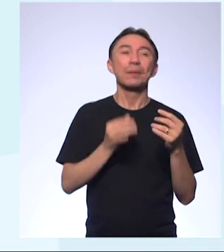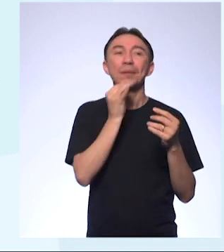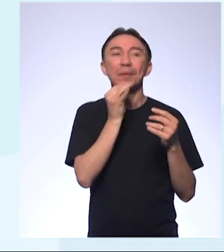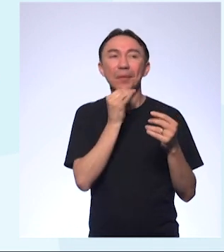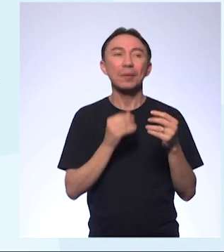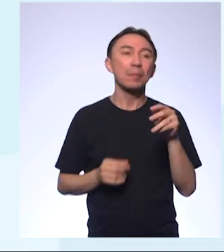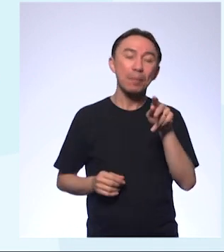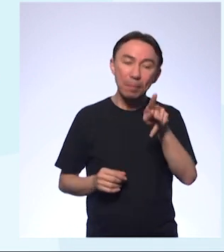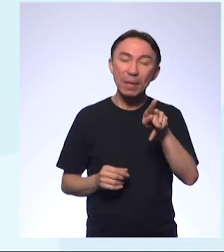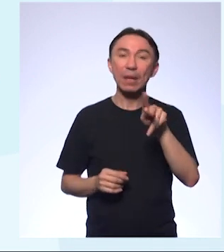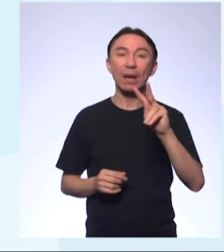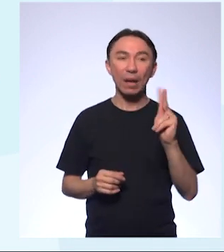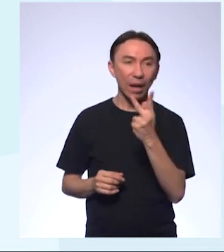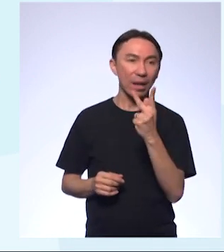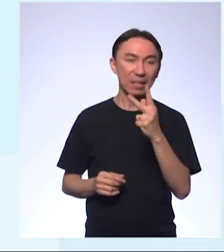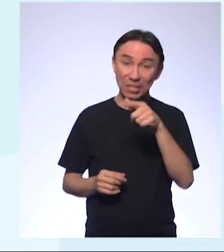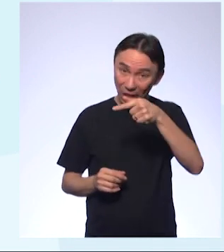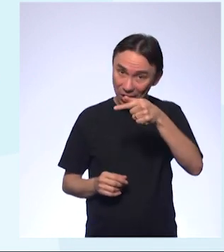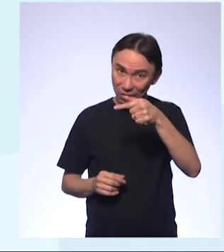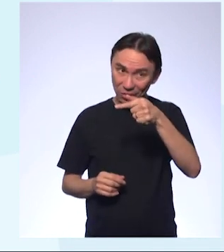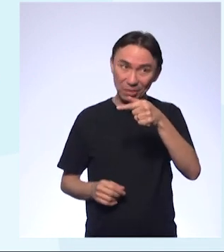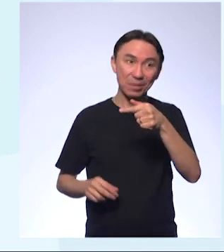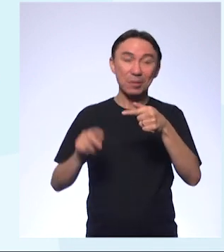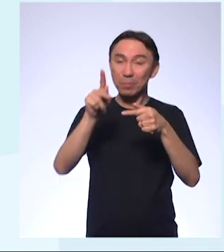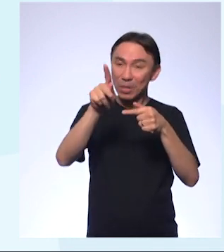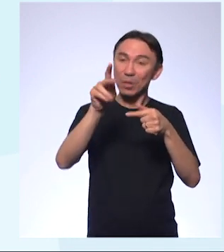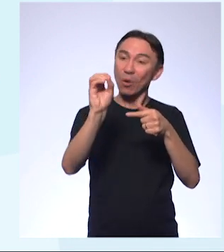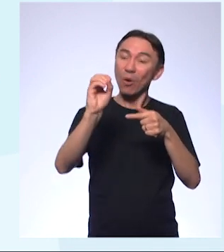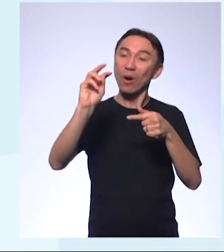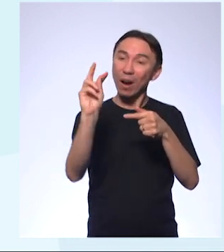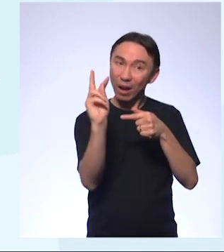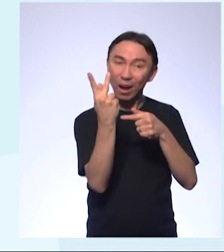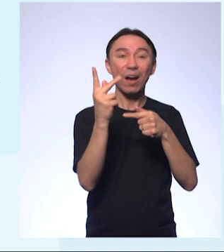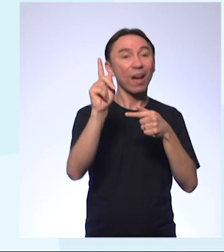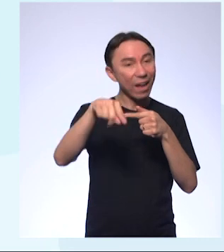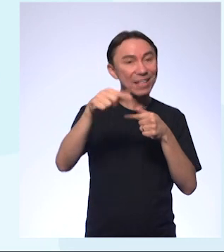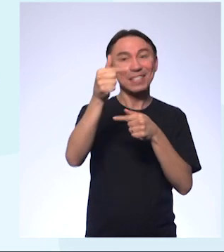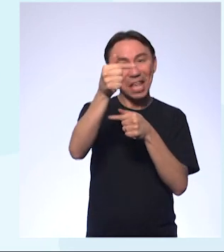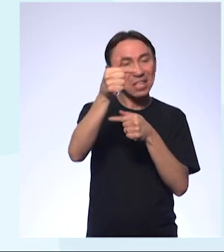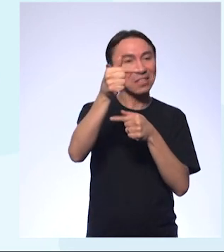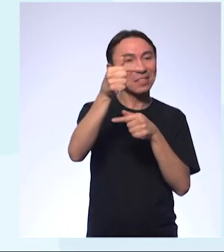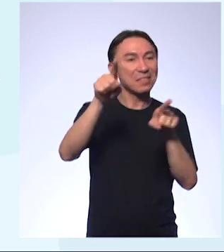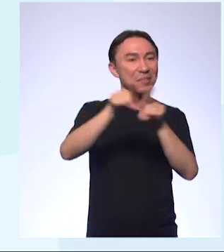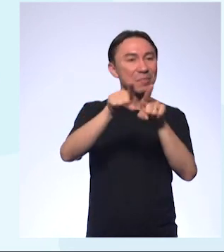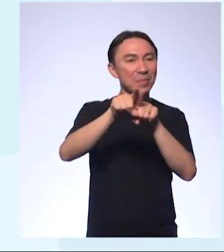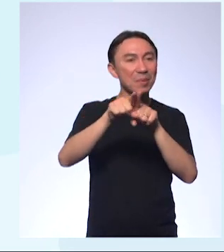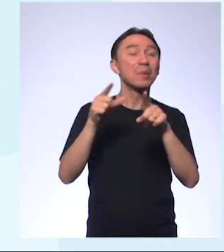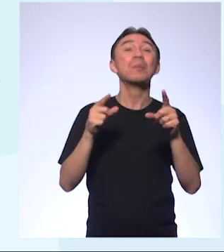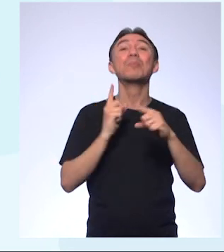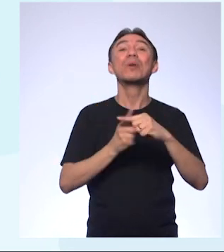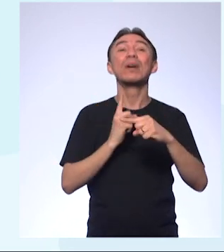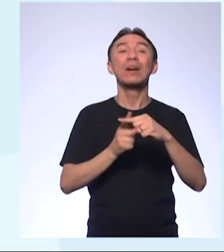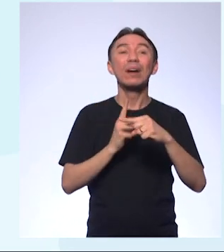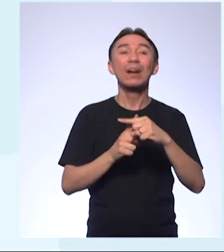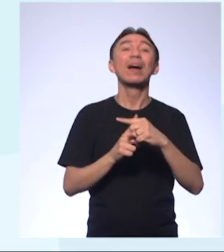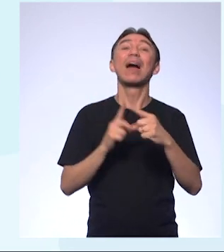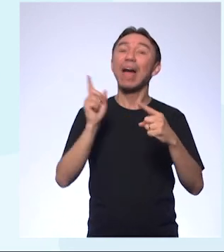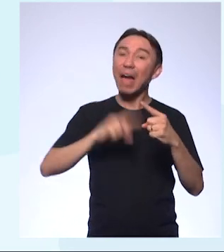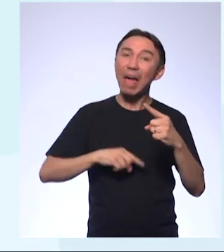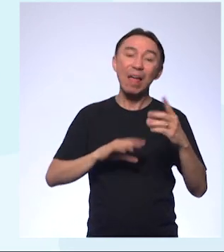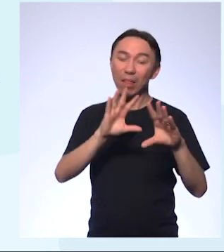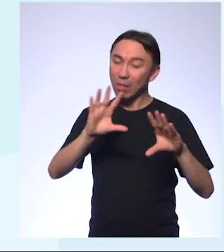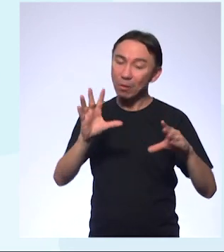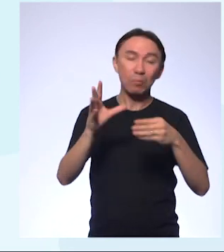o pOH 7, o pOH também é 7. E assim até chegar no final da escala. Por quê? Porque os valores, eles são complementares.